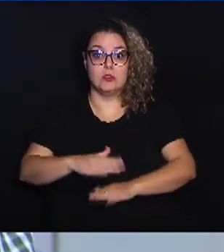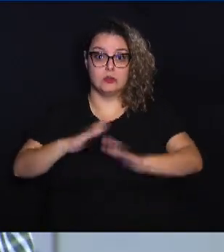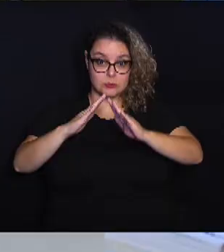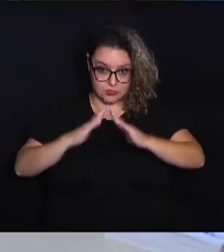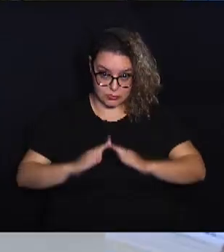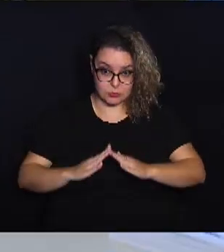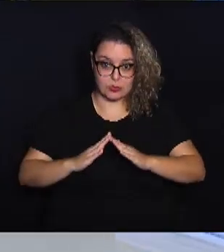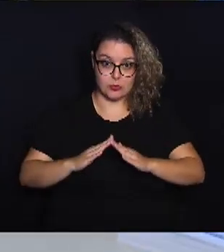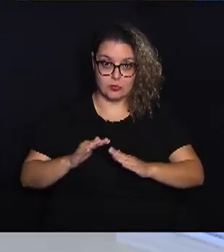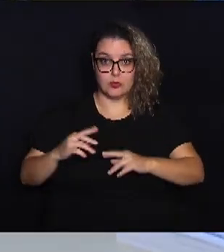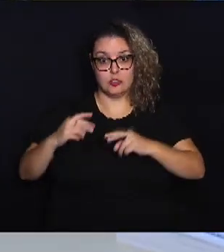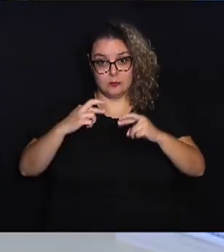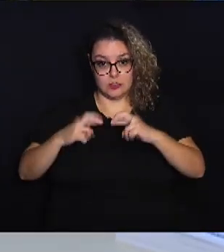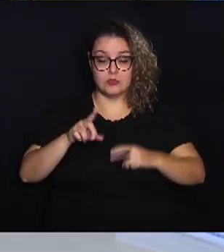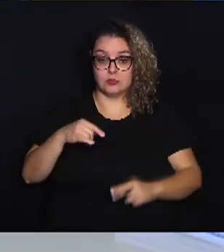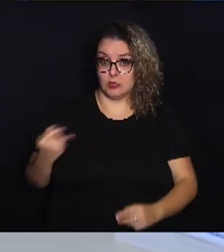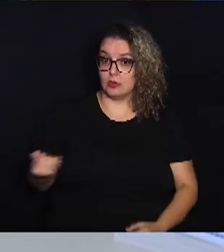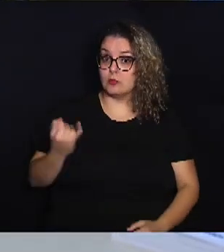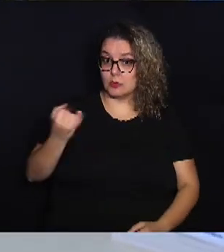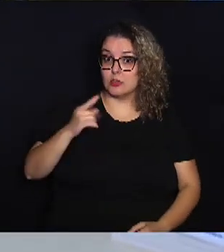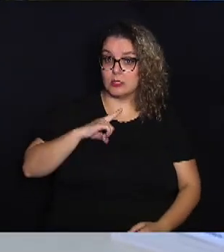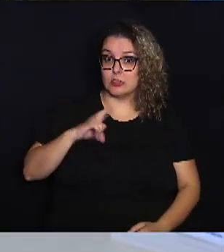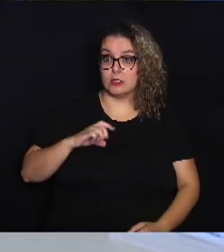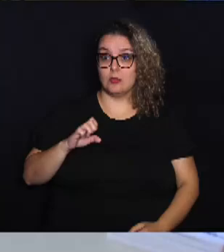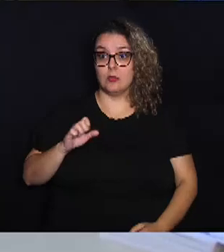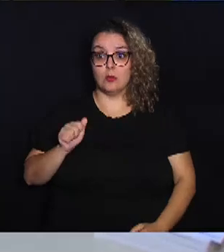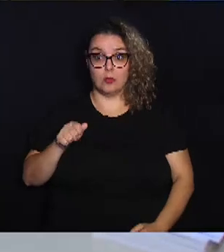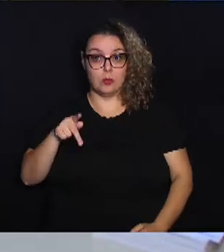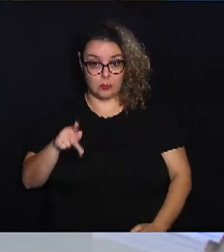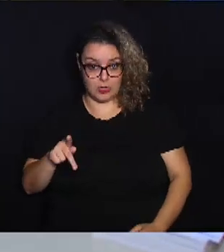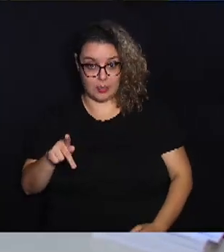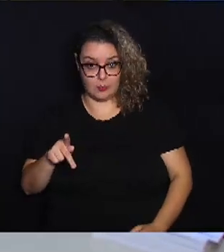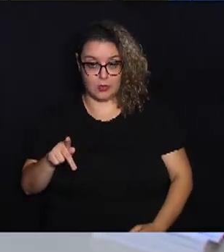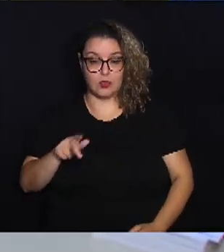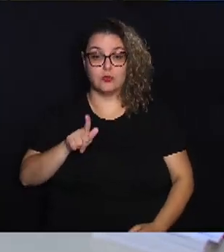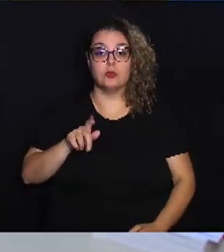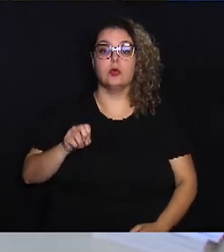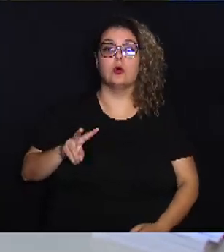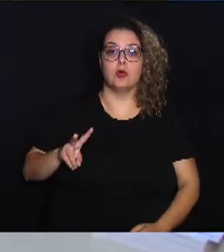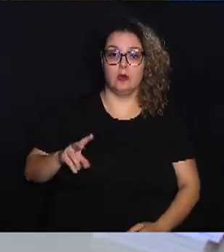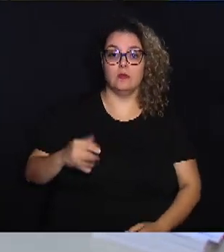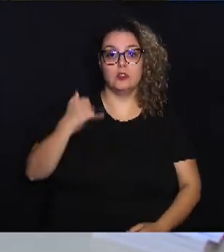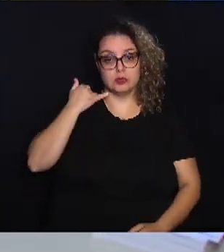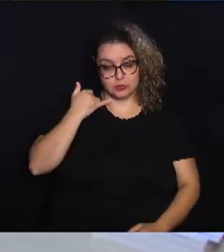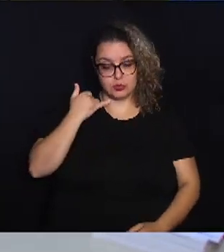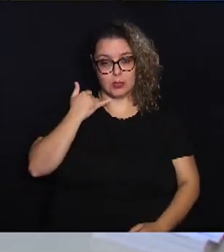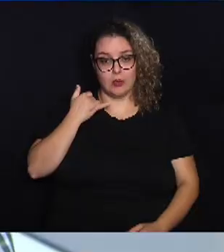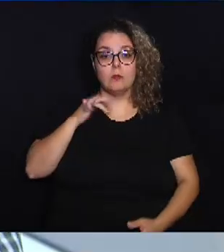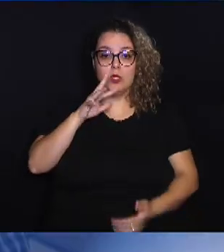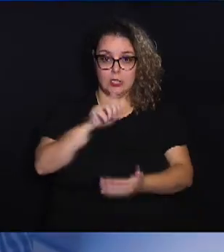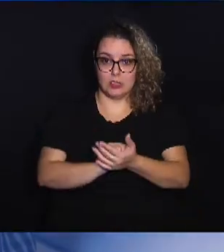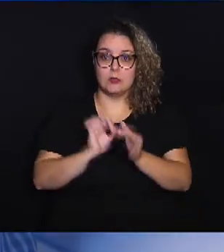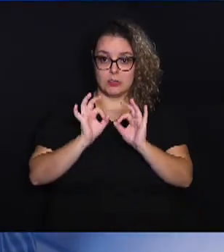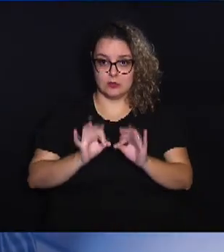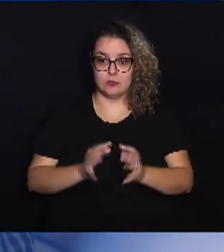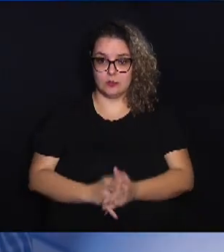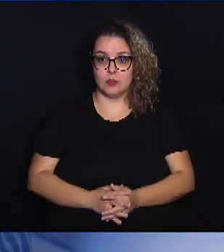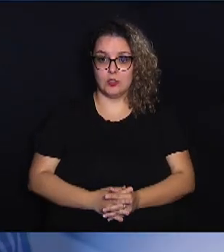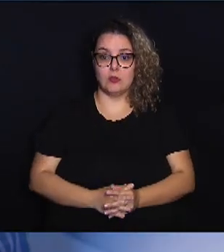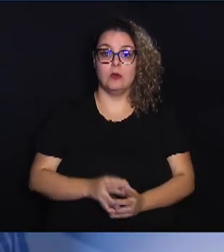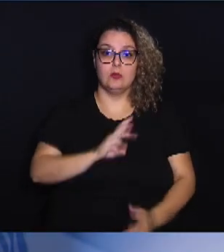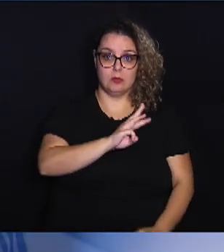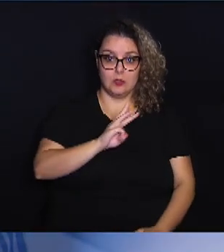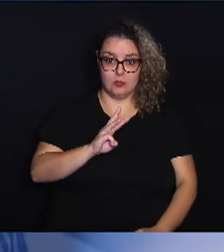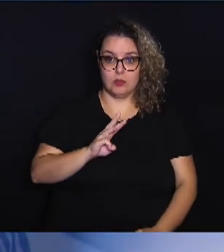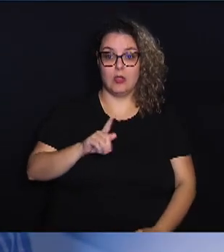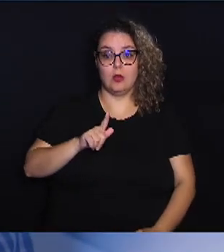para o fisco. É importante ter o app do GOV no celular e estar devidamente cadastrado. Ela vai acessar o portal